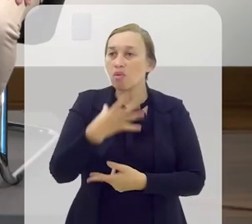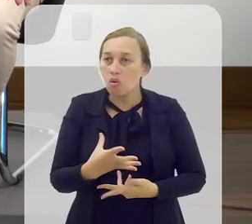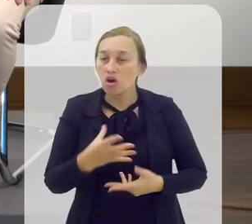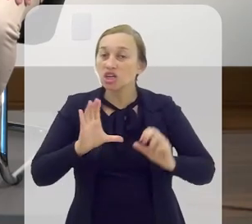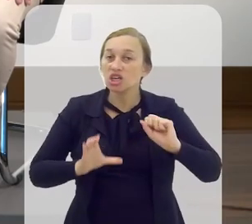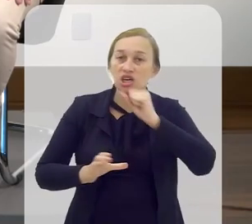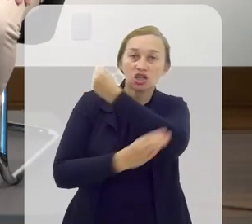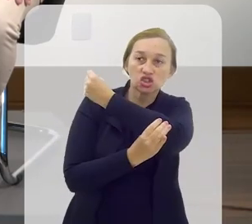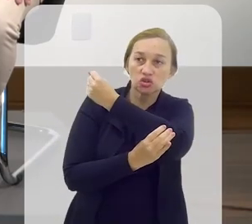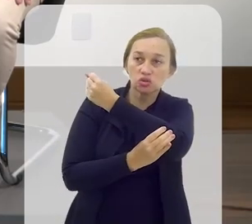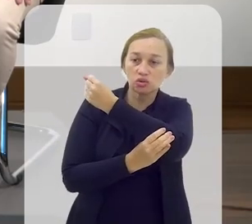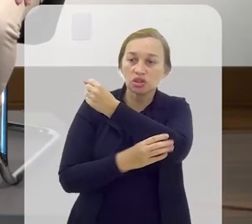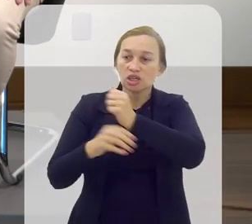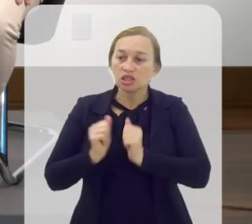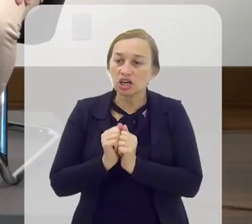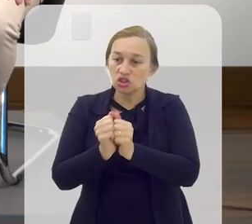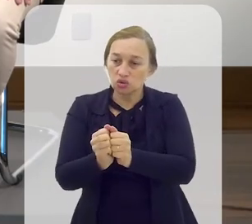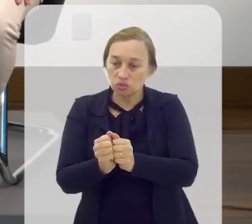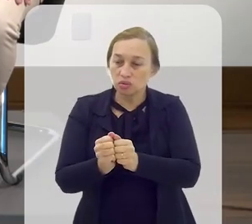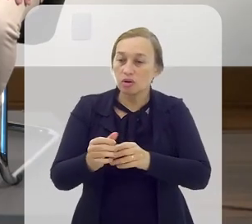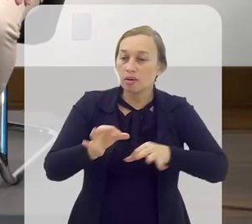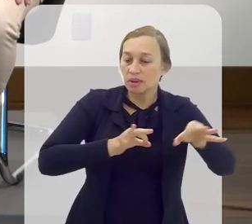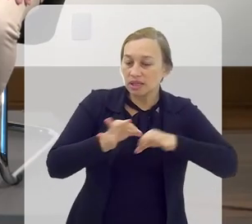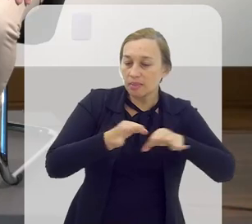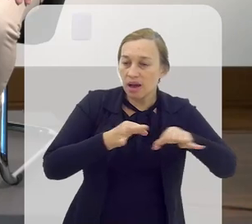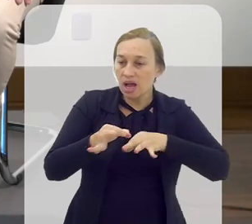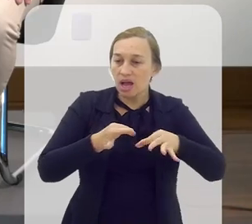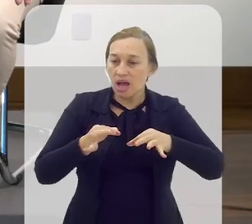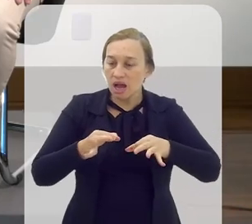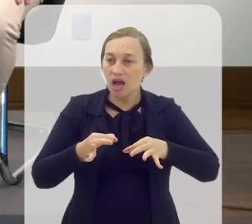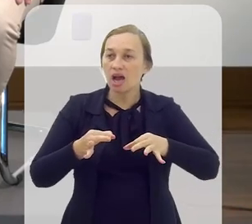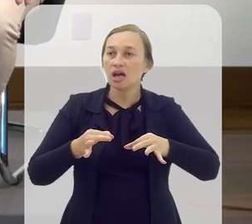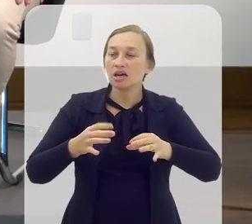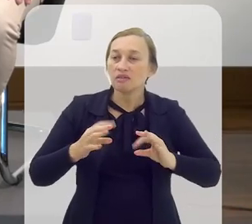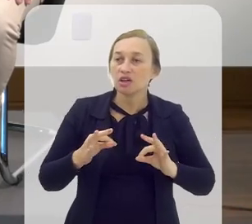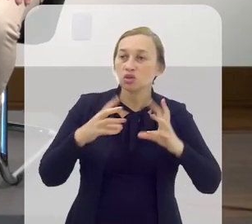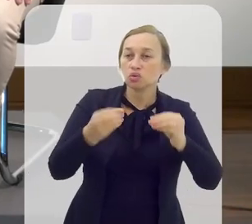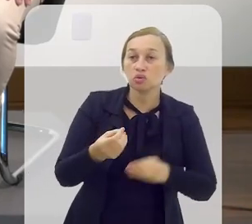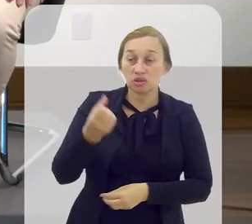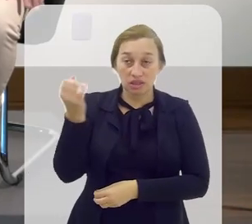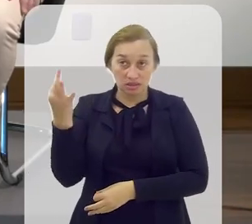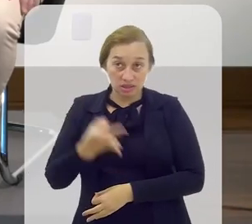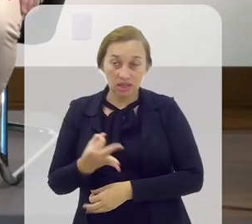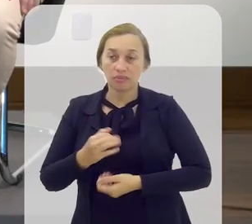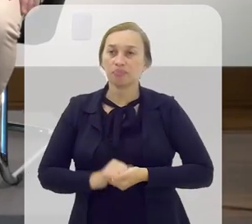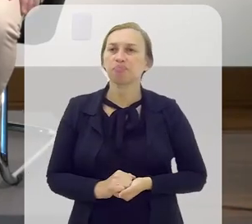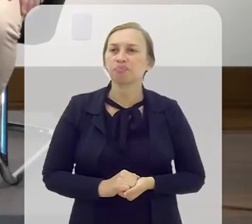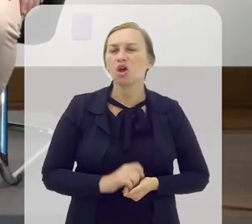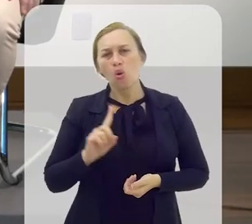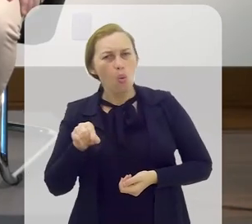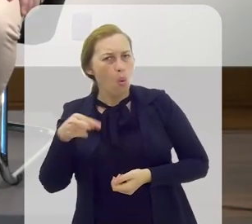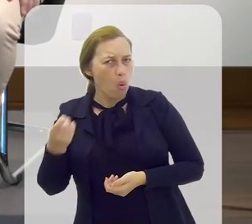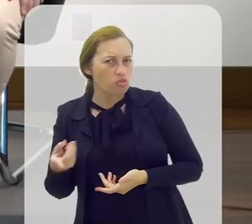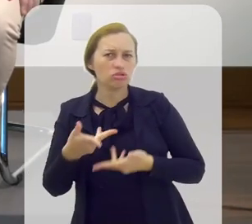só por coisas boas e que Exu está no nosso caminho para trabalhar junto com a gente e para ver tudo dar certo. E aí tinha uma